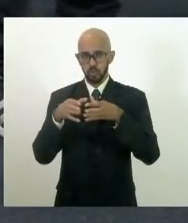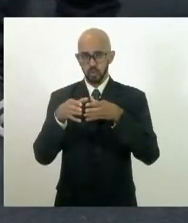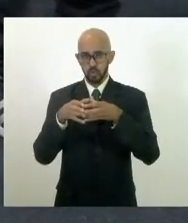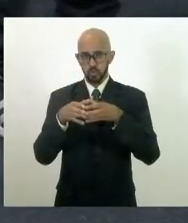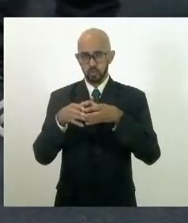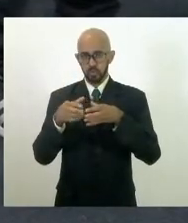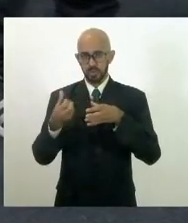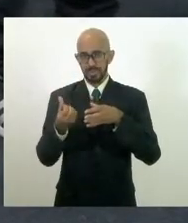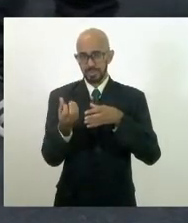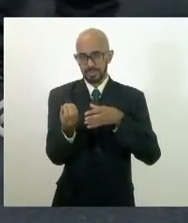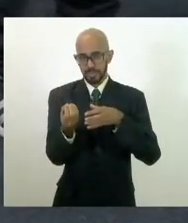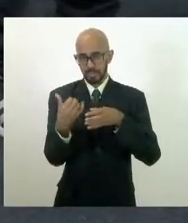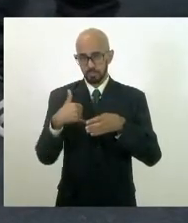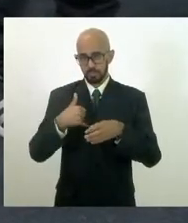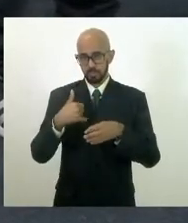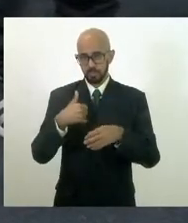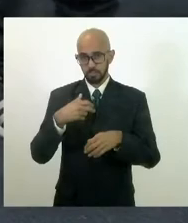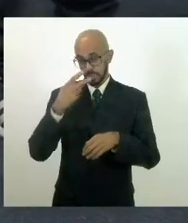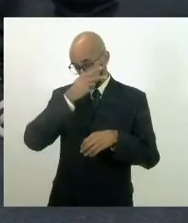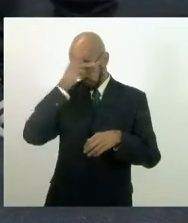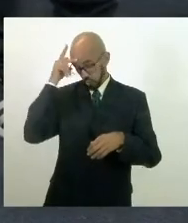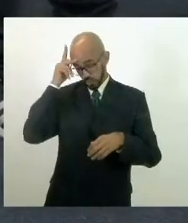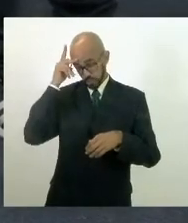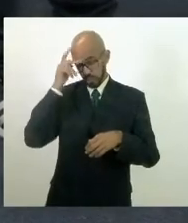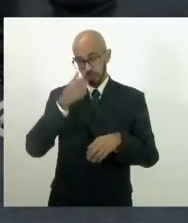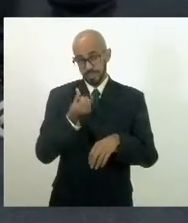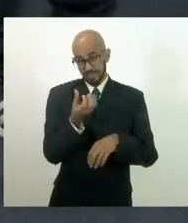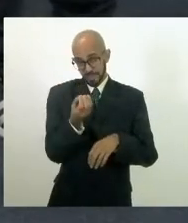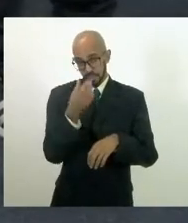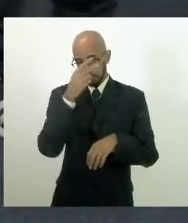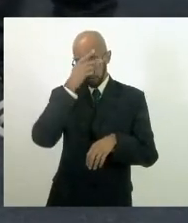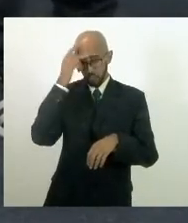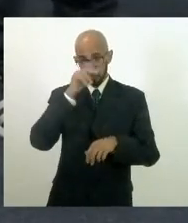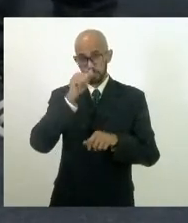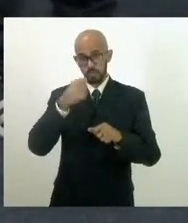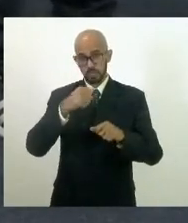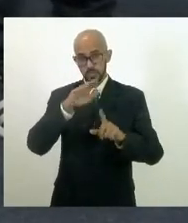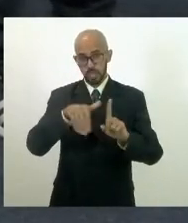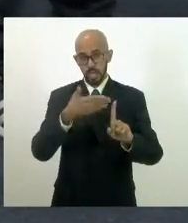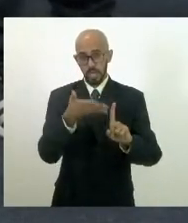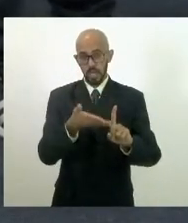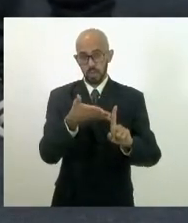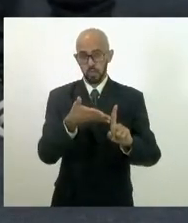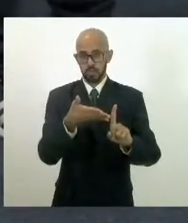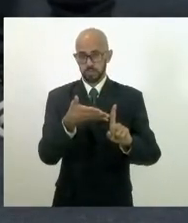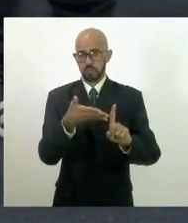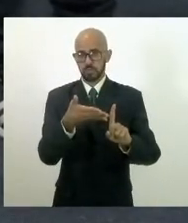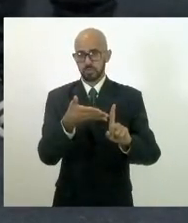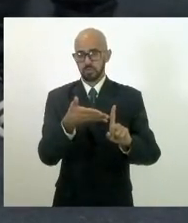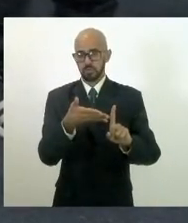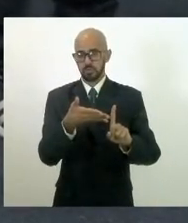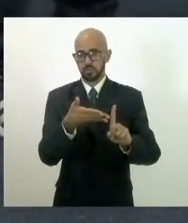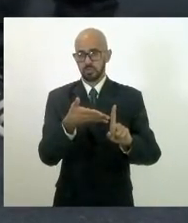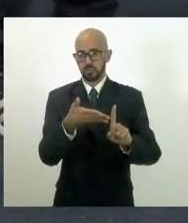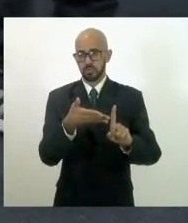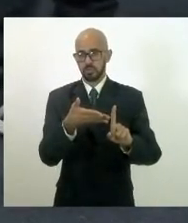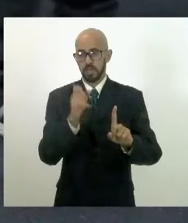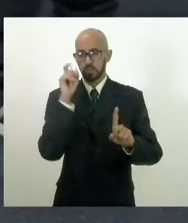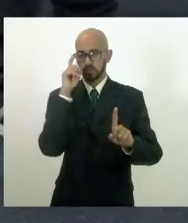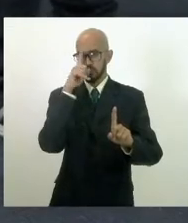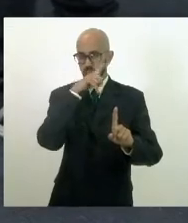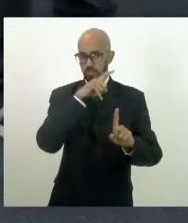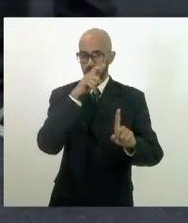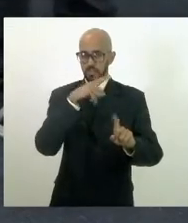60 pessoas precisam ser reconhecidos, que a dificuldade